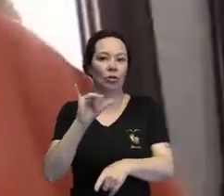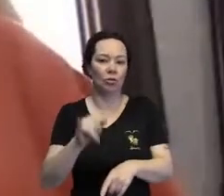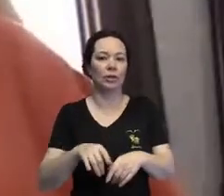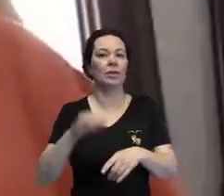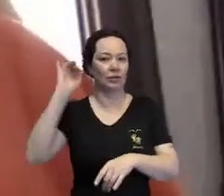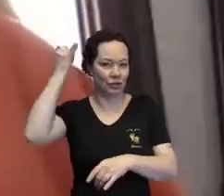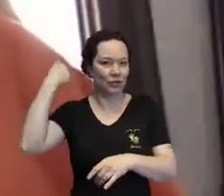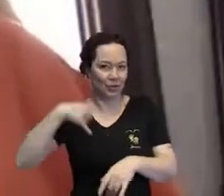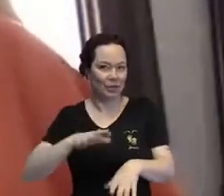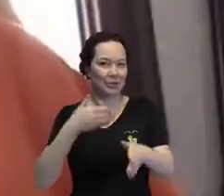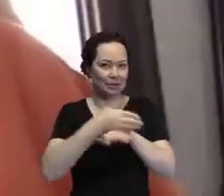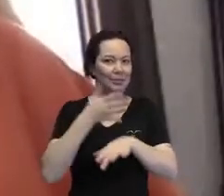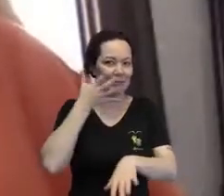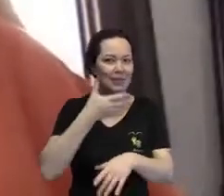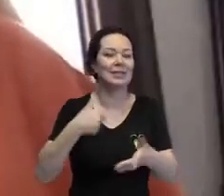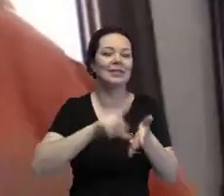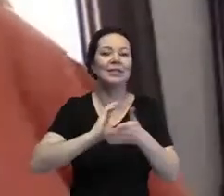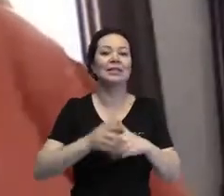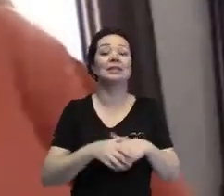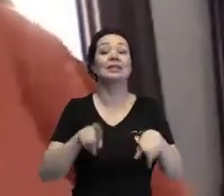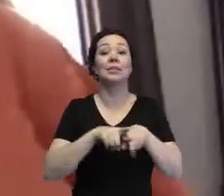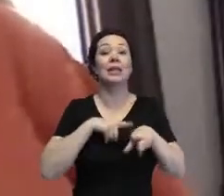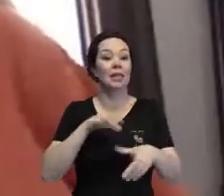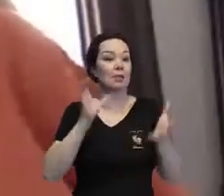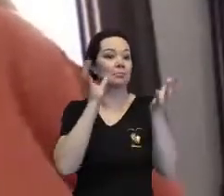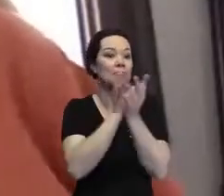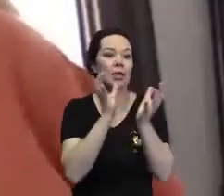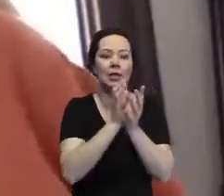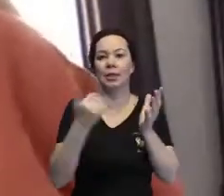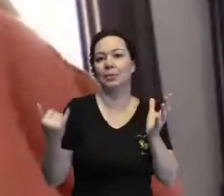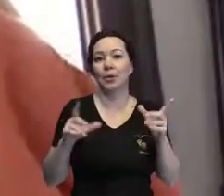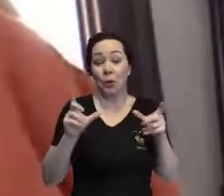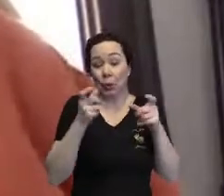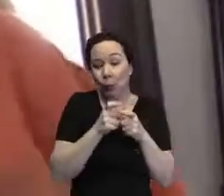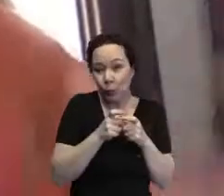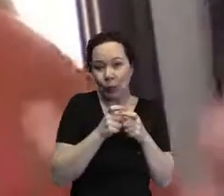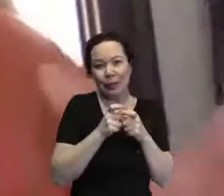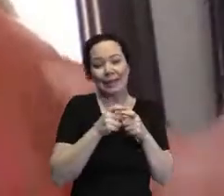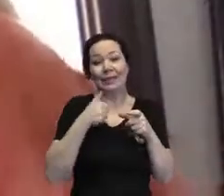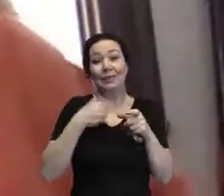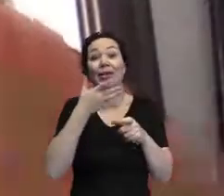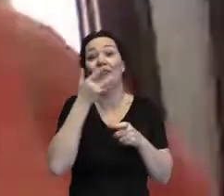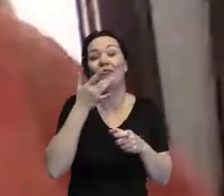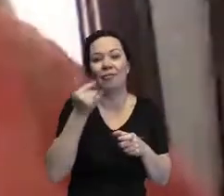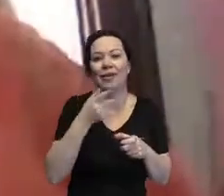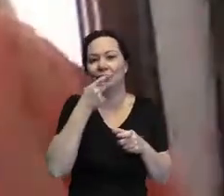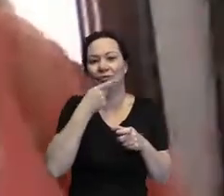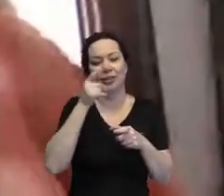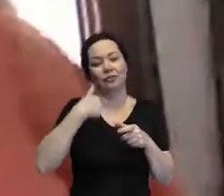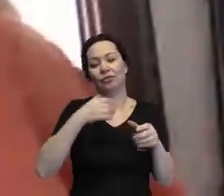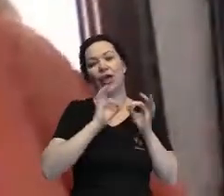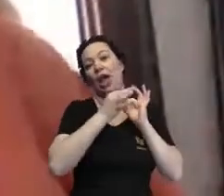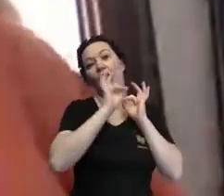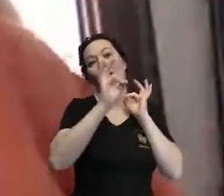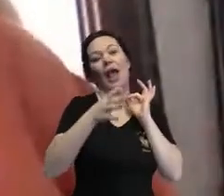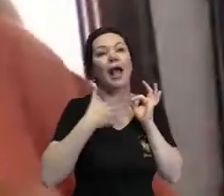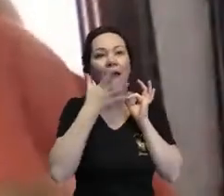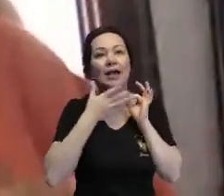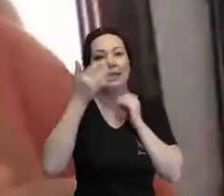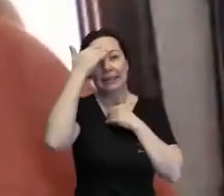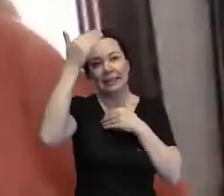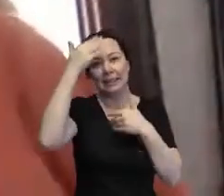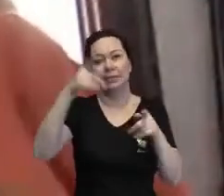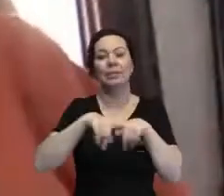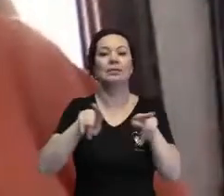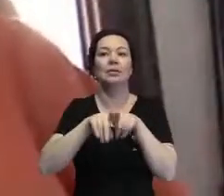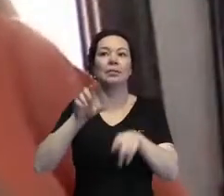A minha equipe, realmente nós temos uma equipe muito, muito, muito enxuta, e eu queria, então é muito fácil, eu não vou ficar horas aqui agradecendo, mas mandar um beijo